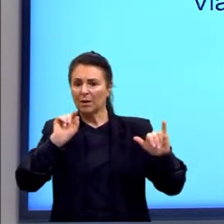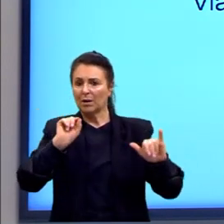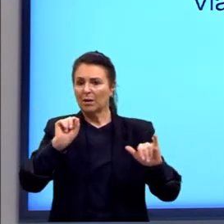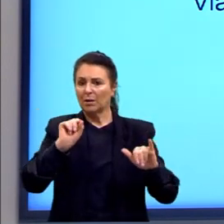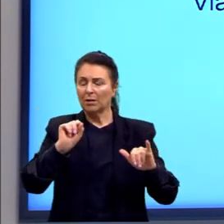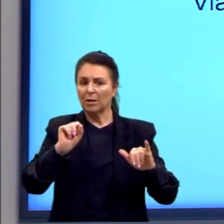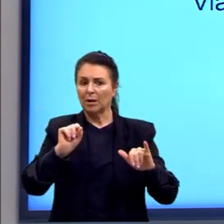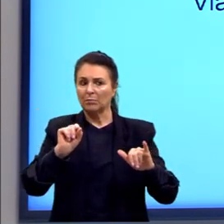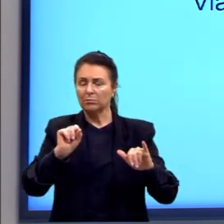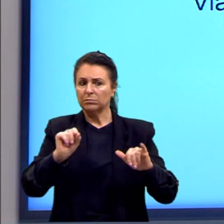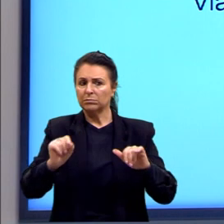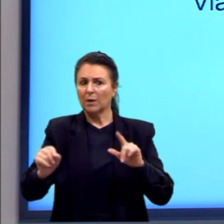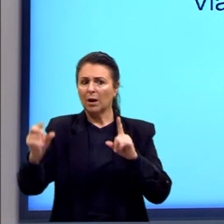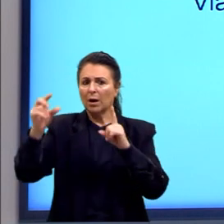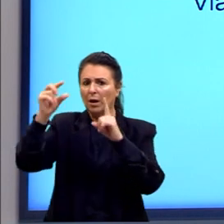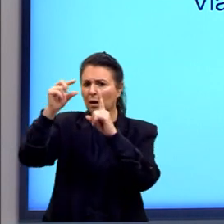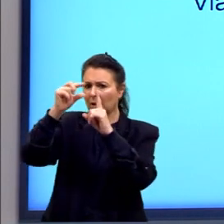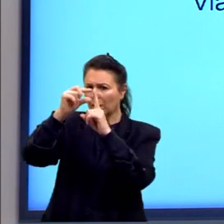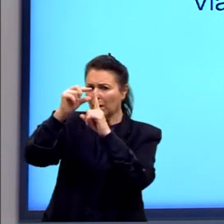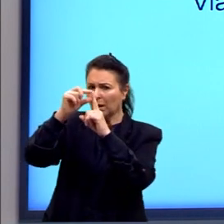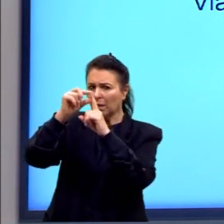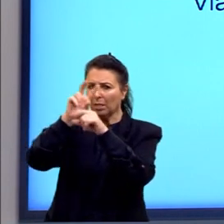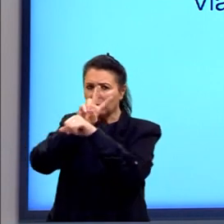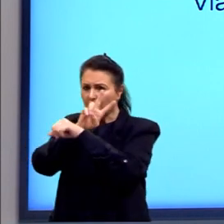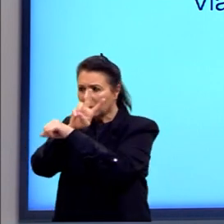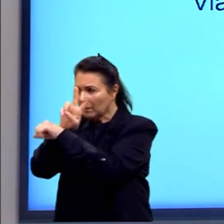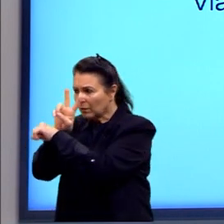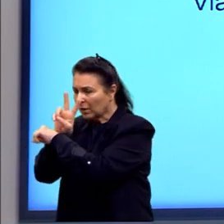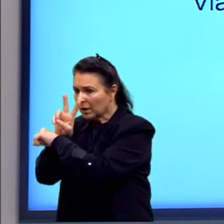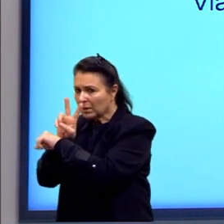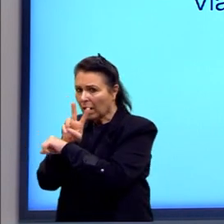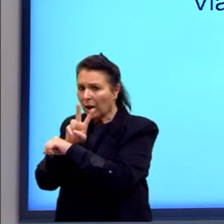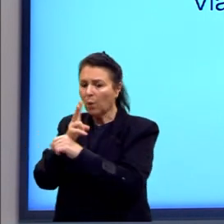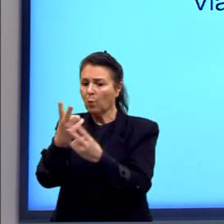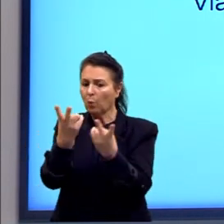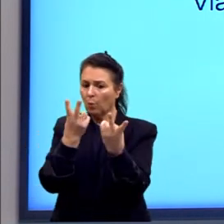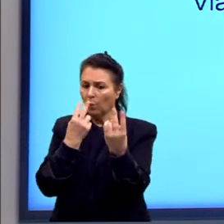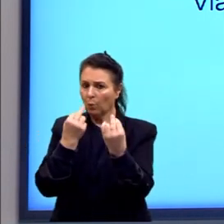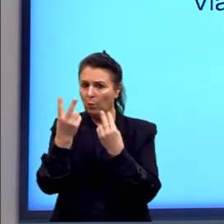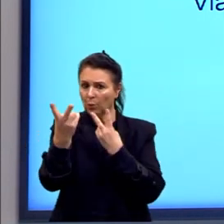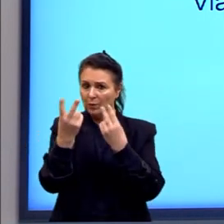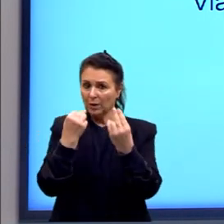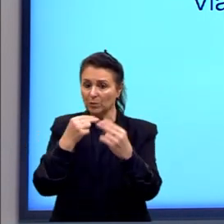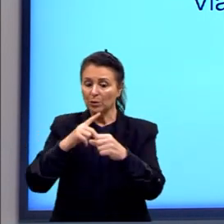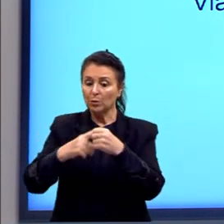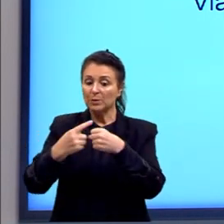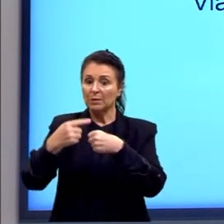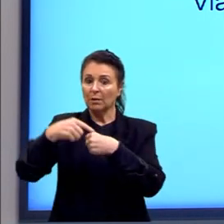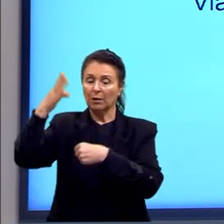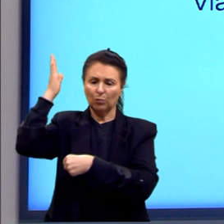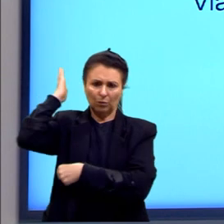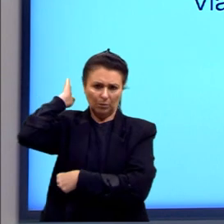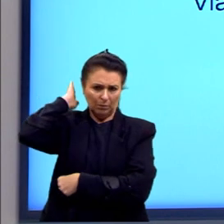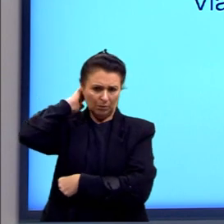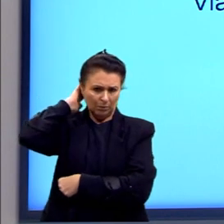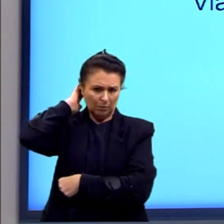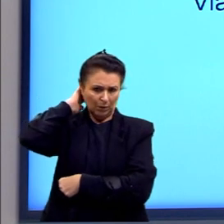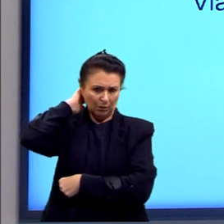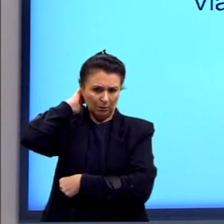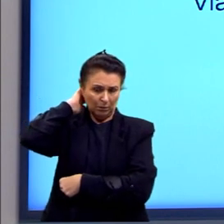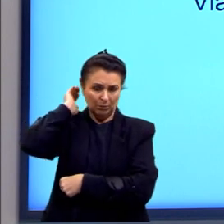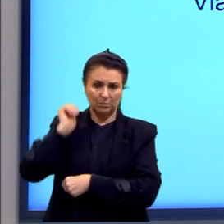radares vão fiscalizar 14 faixas de trânsito em Belém. E a notícia diz,